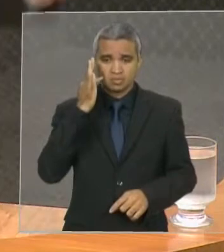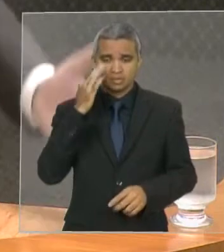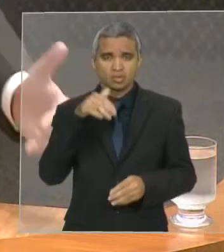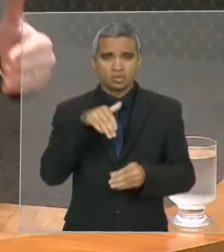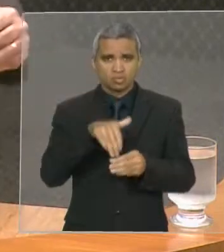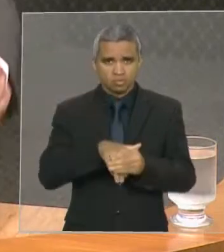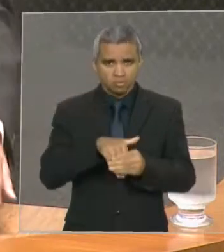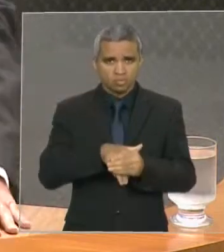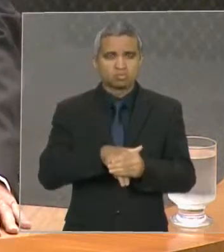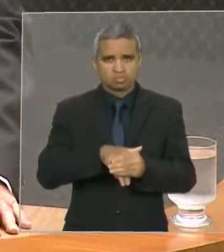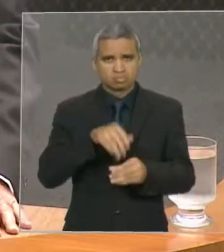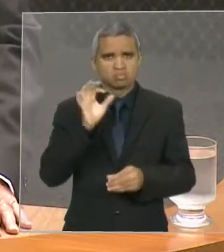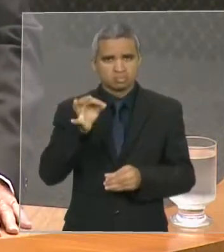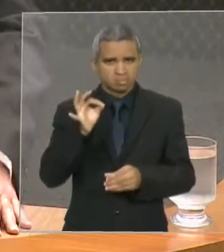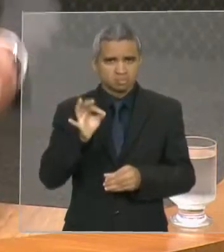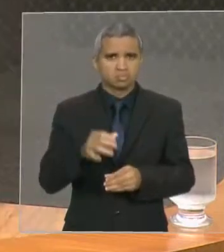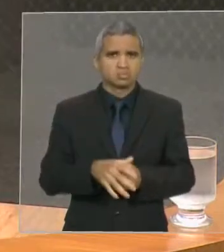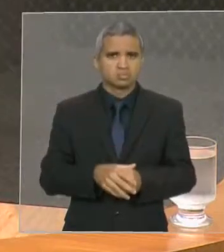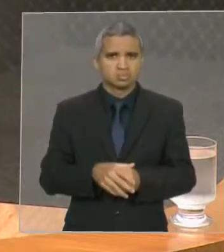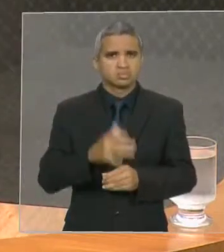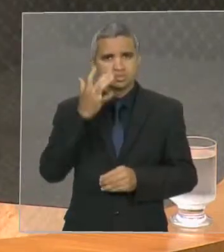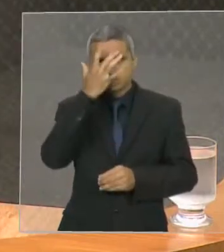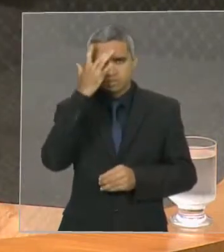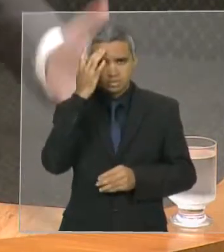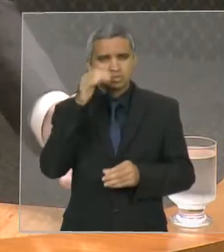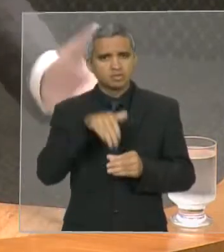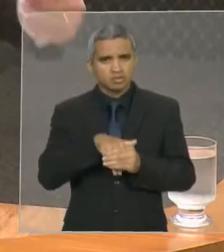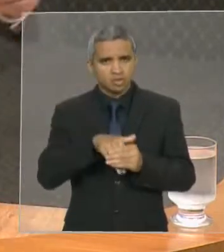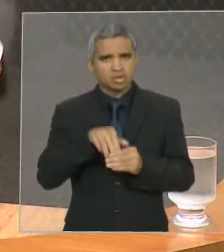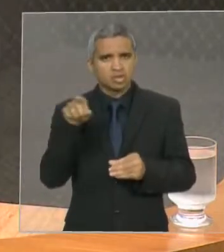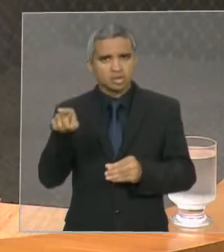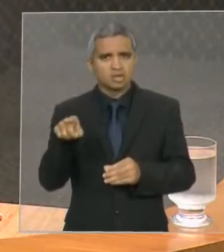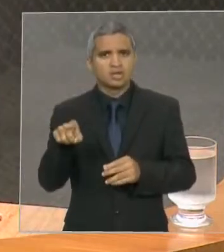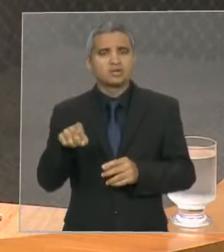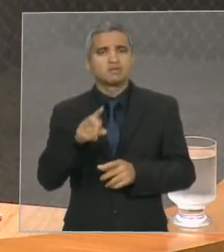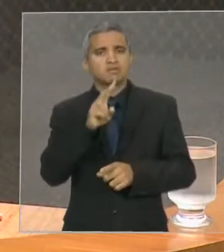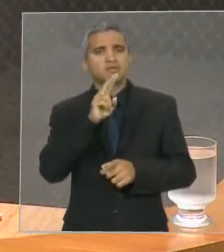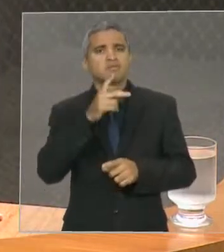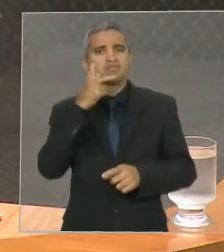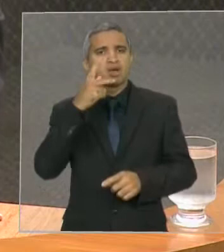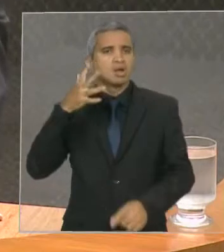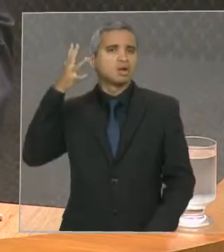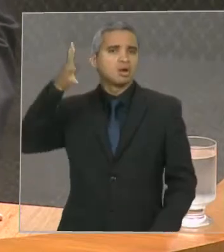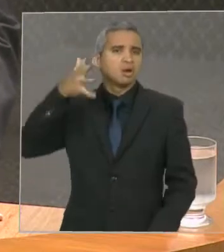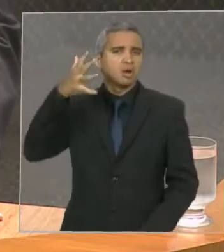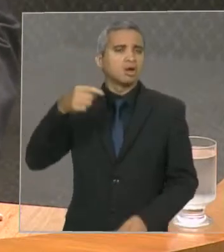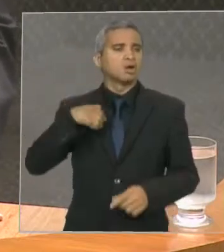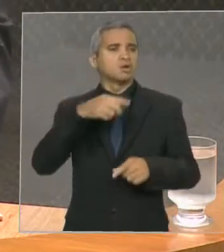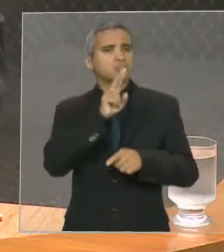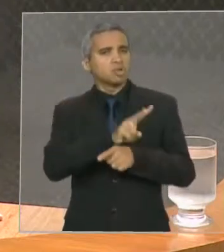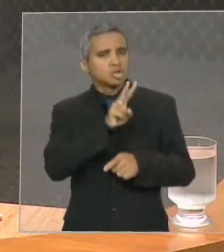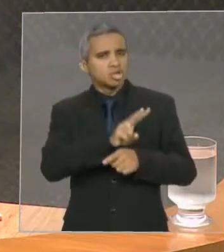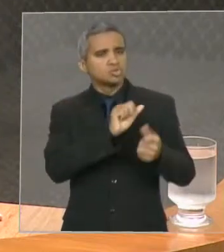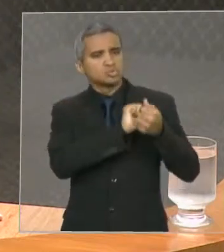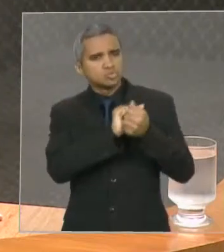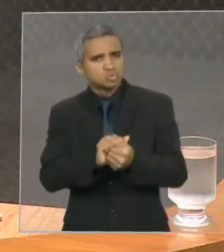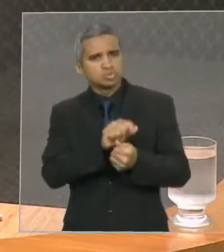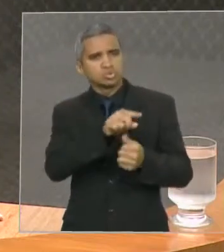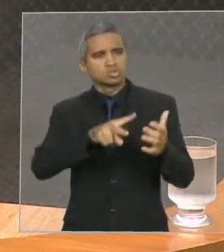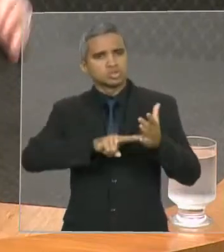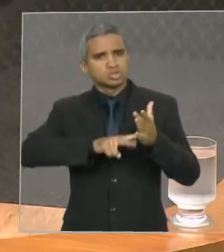legitimamente sempre defendendo os sindicatos no seu discurso, defendendo a associação.